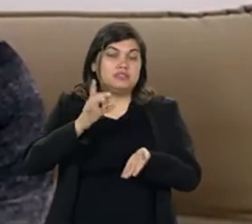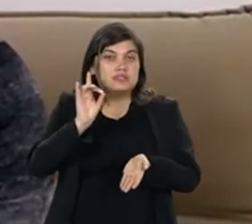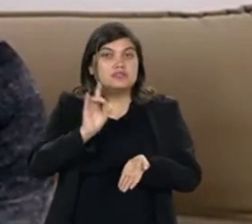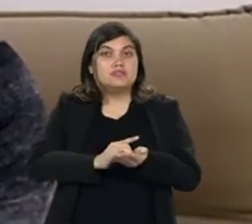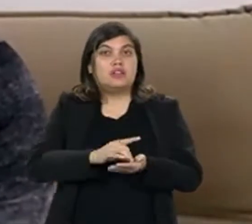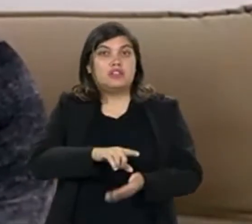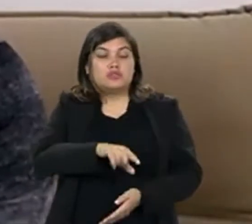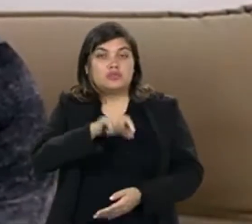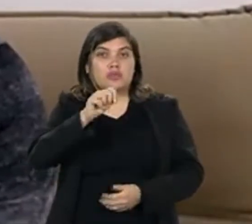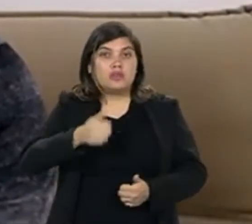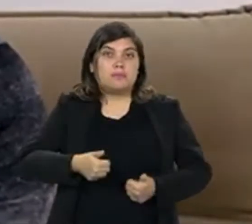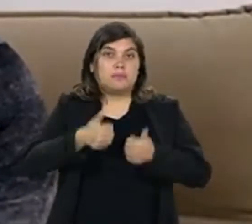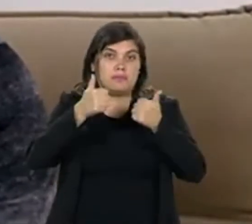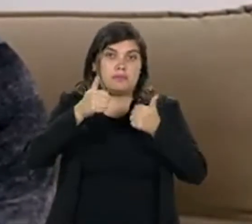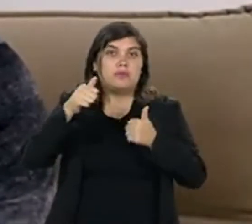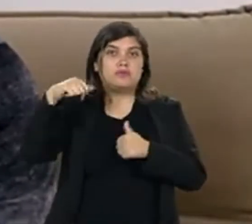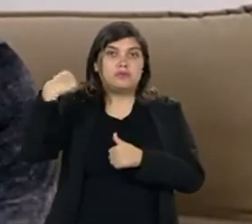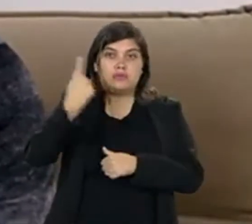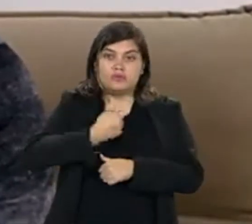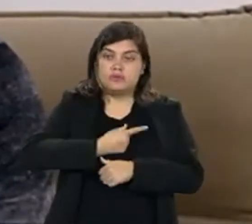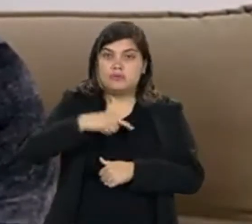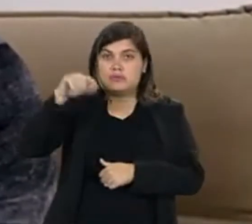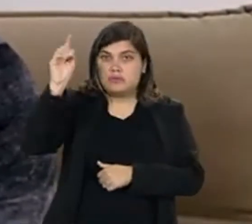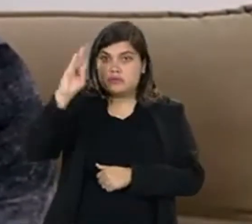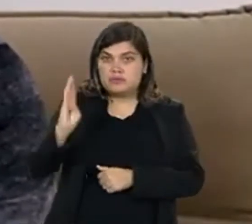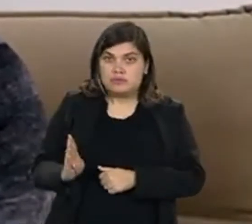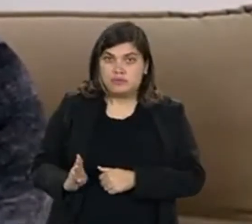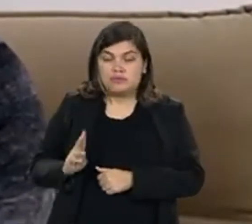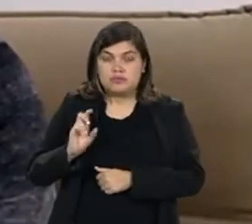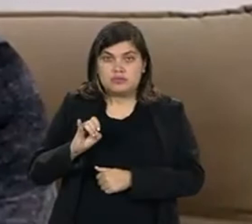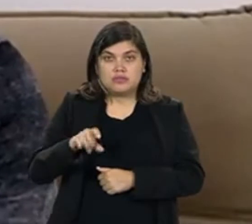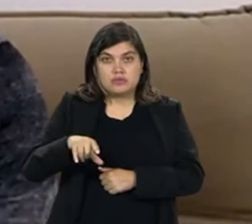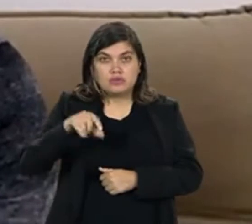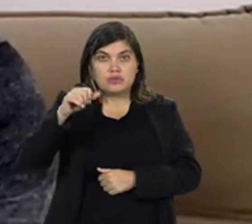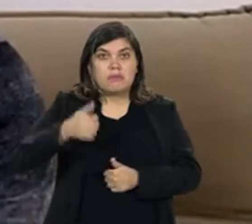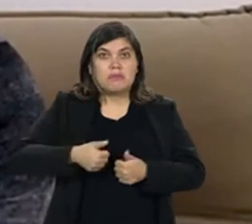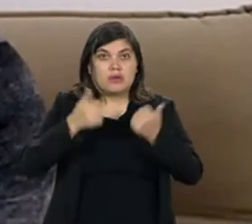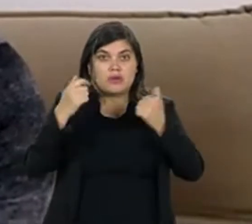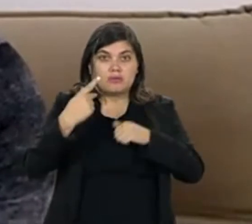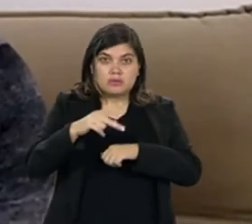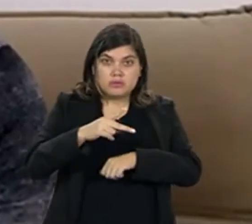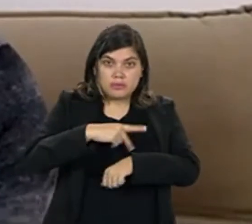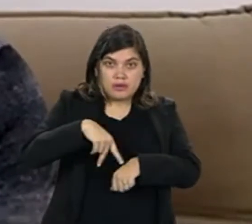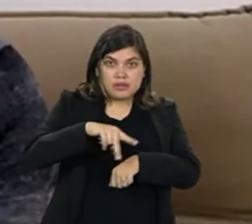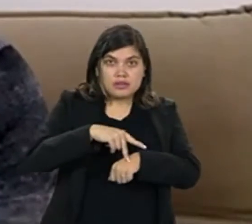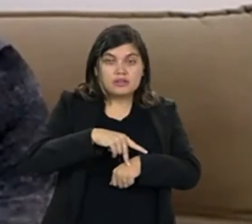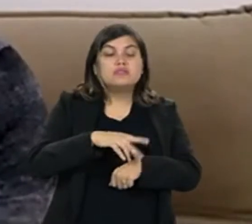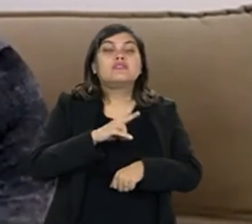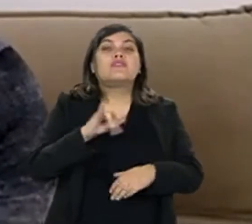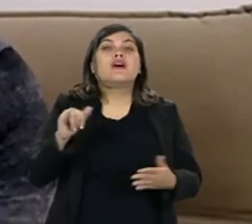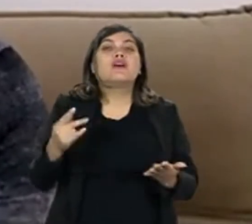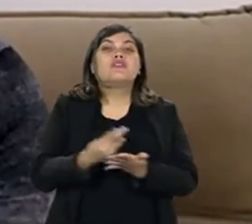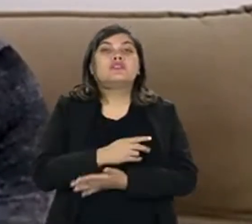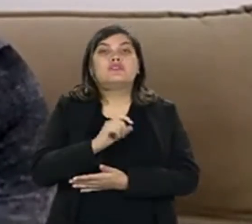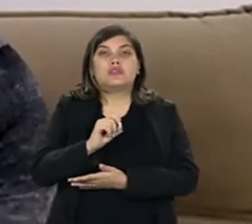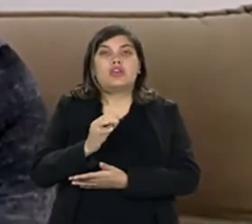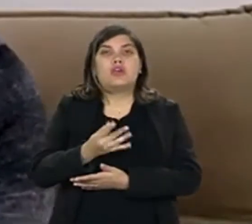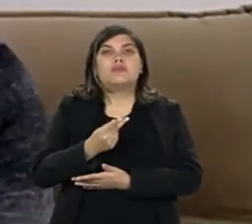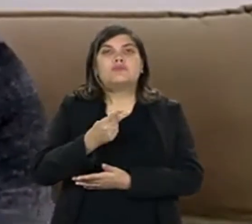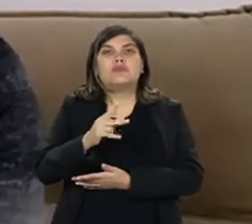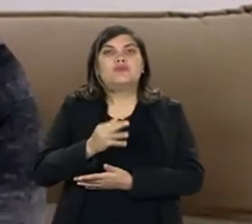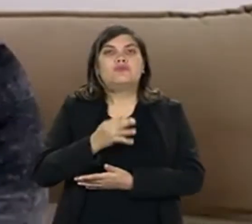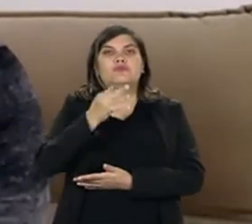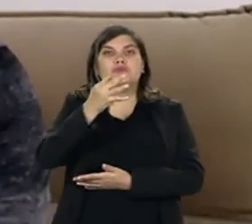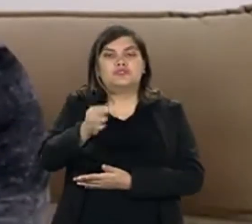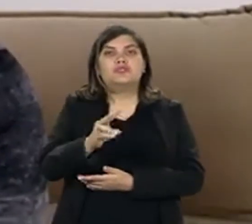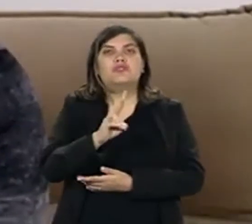desse processo, realmente escolher o melhor para o nosso país. Se você escolher o melhor para o seu país, o que vai